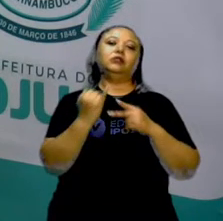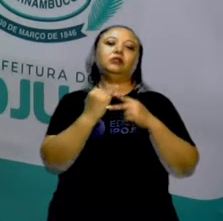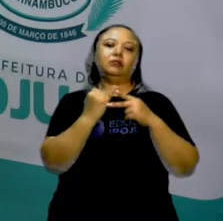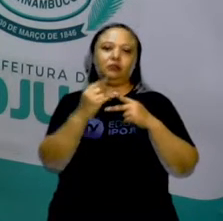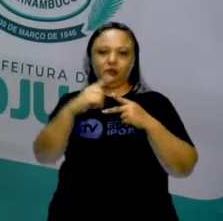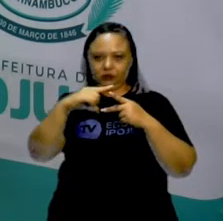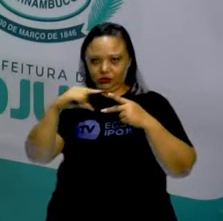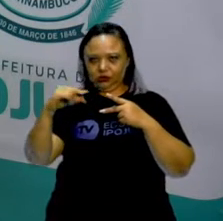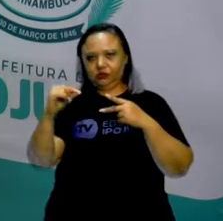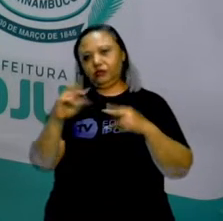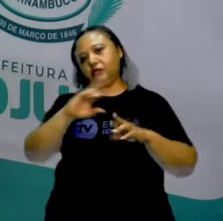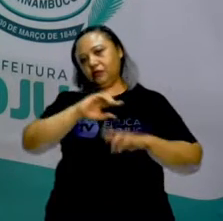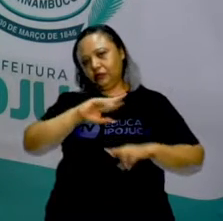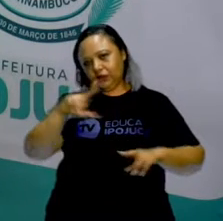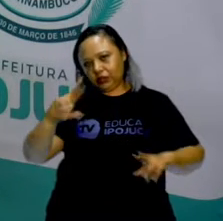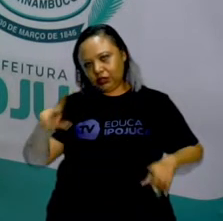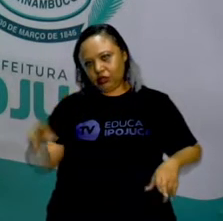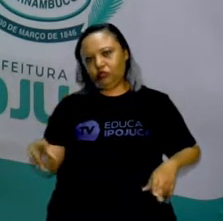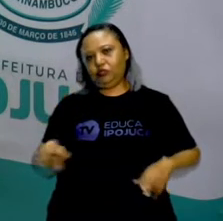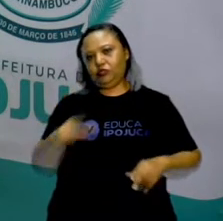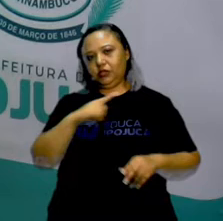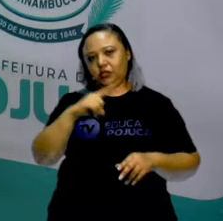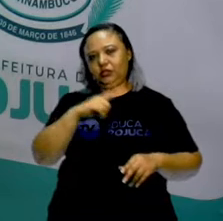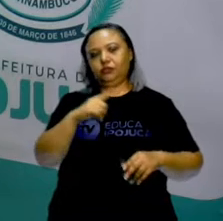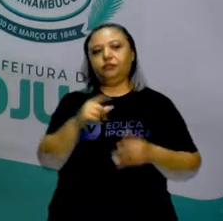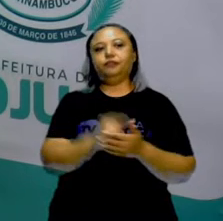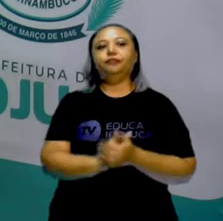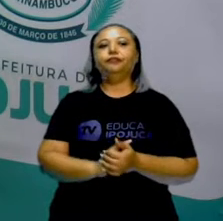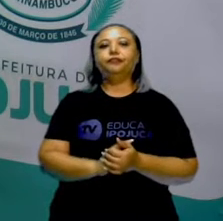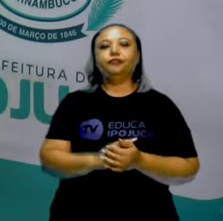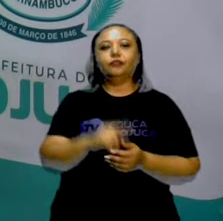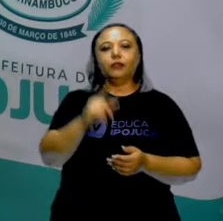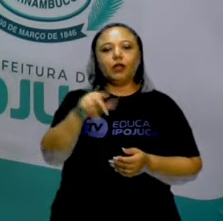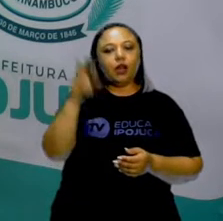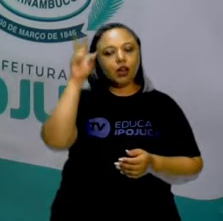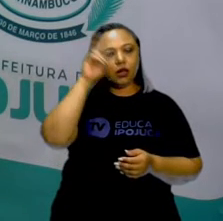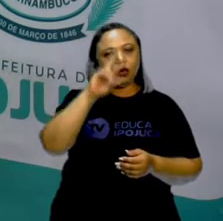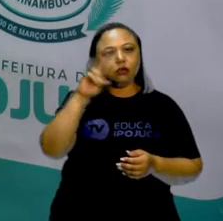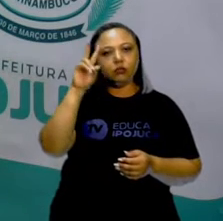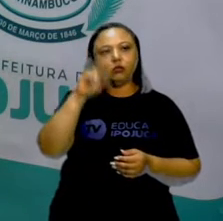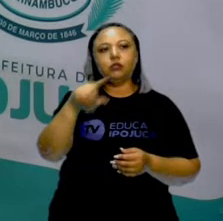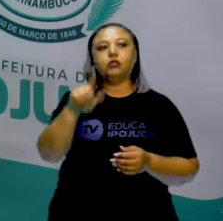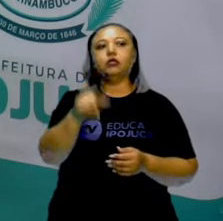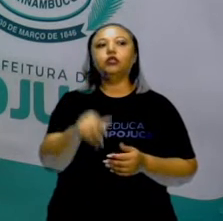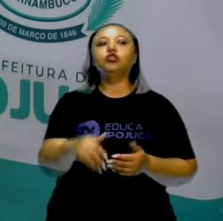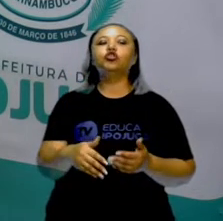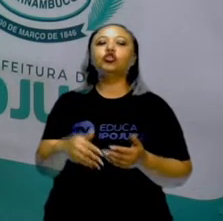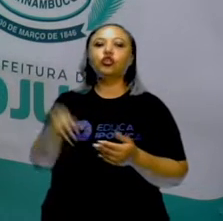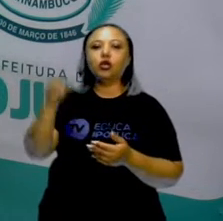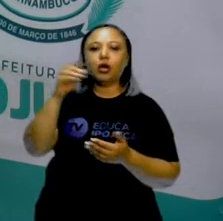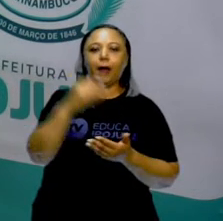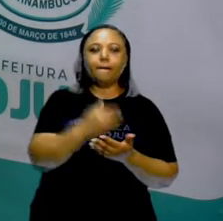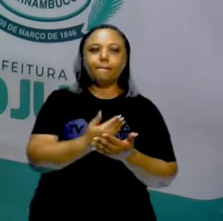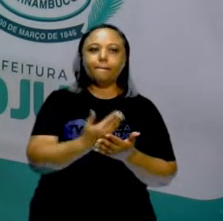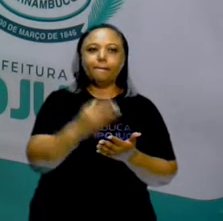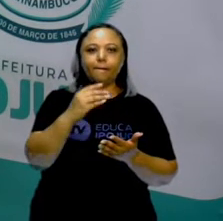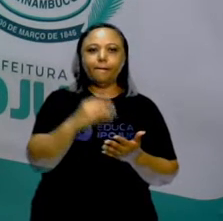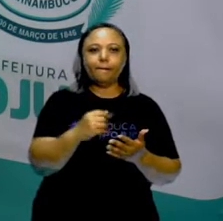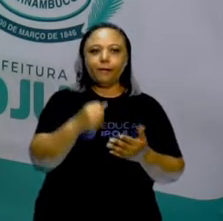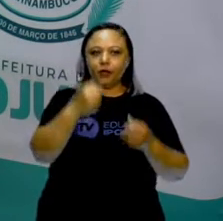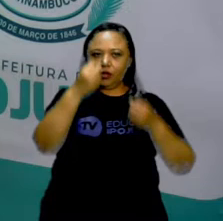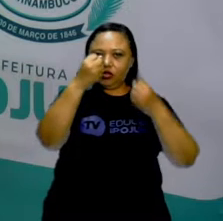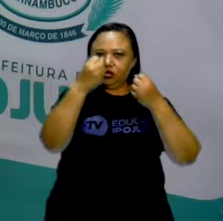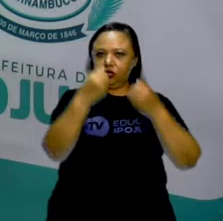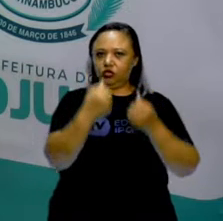regulares. E dar também suas propriedades. E lembrando, a gente já falou sobre... A gente vai falar